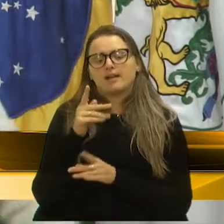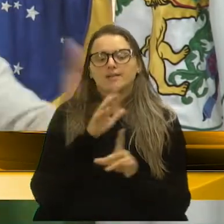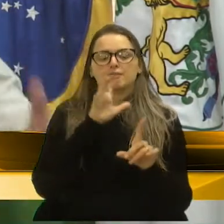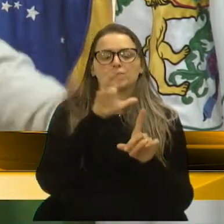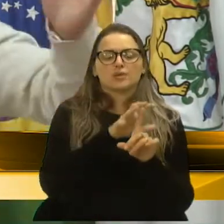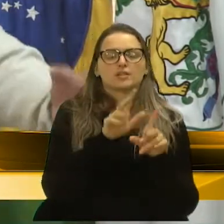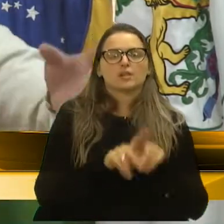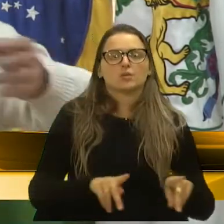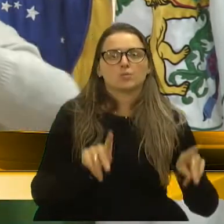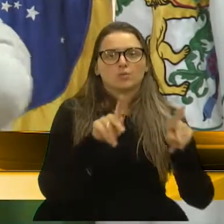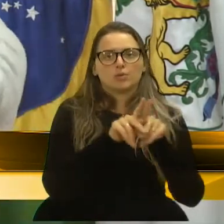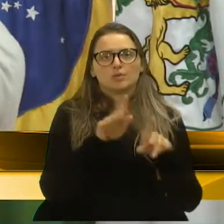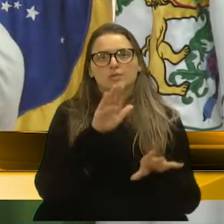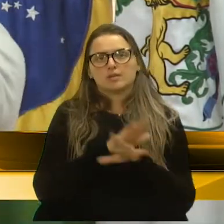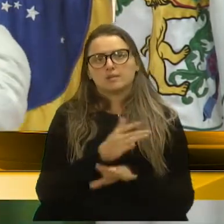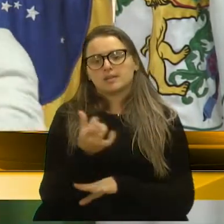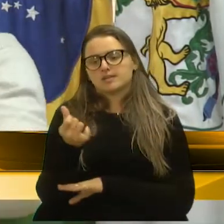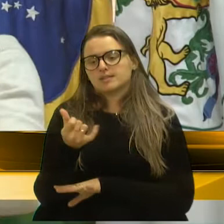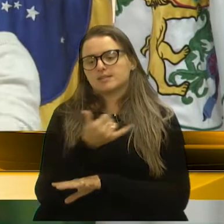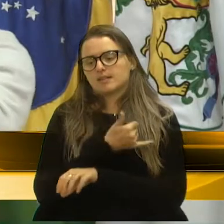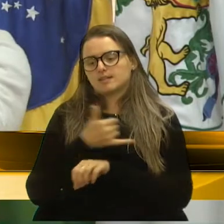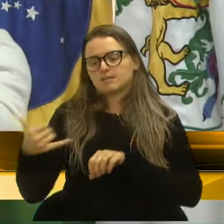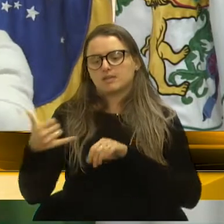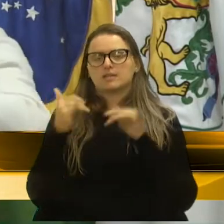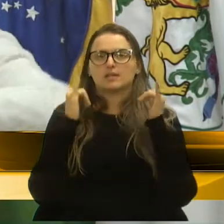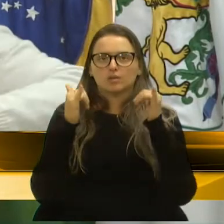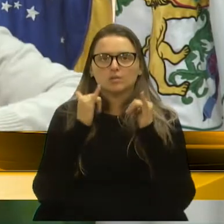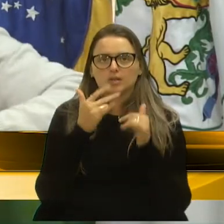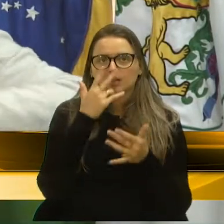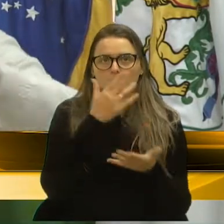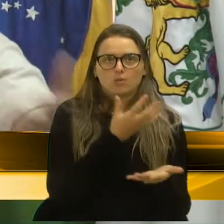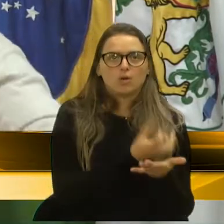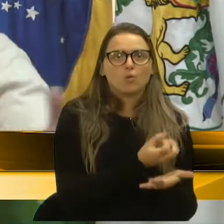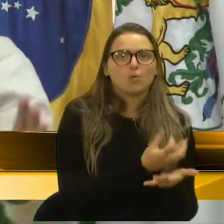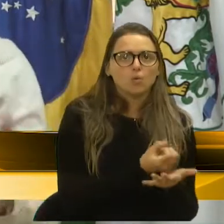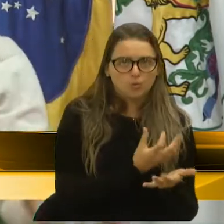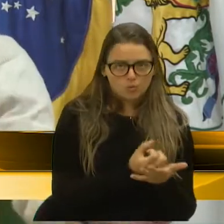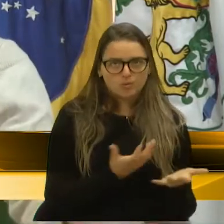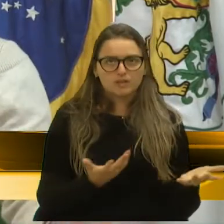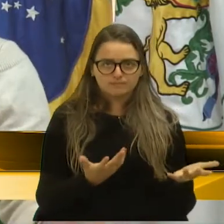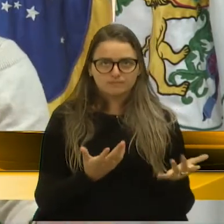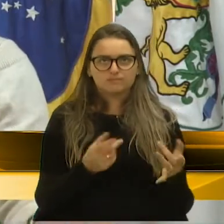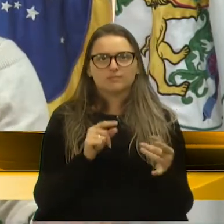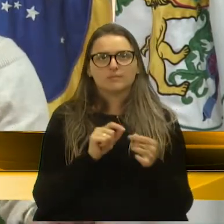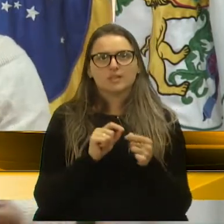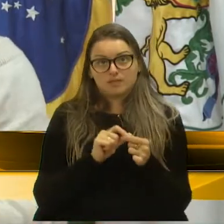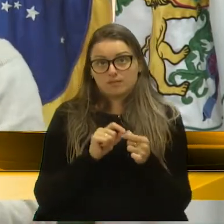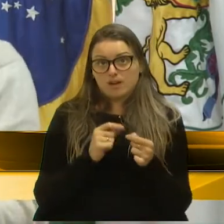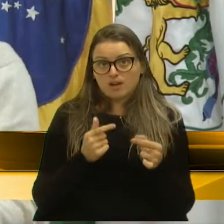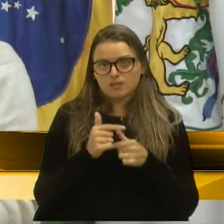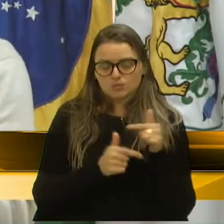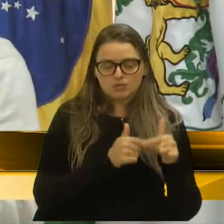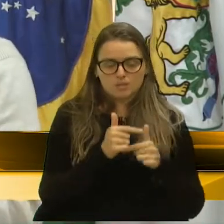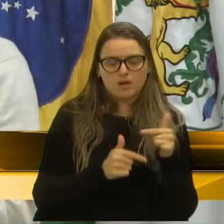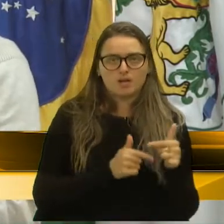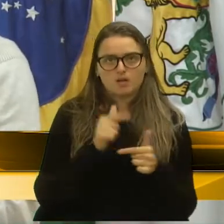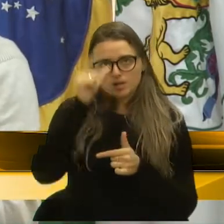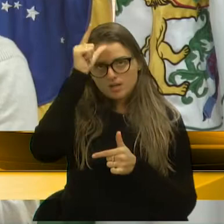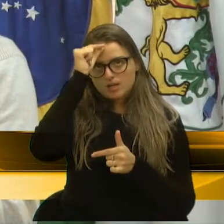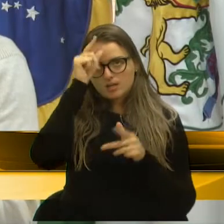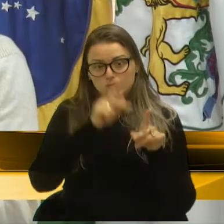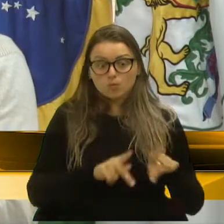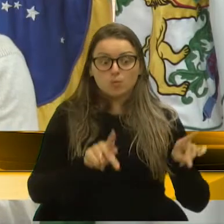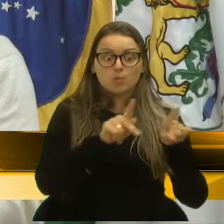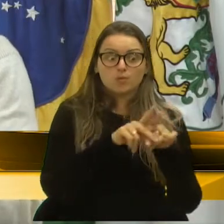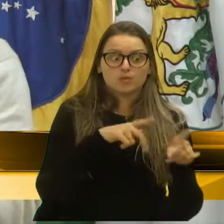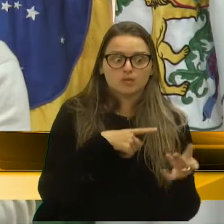vai passar meia dúzia de ônibus, como hoje é o Uber, que enterrou praticamente as empresas, graças a Deus o povo tem